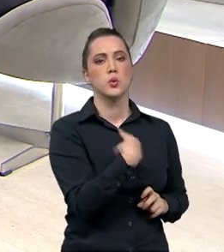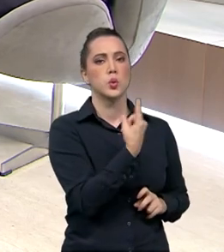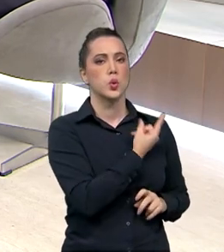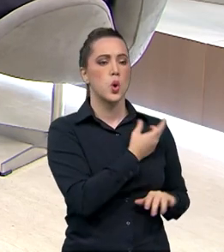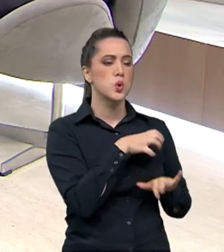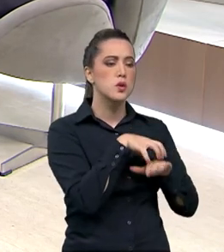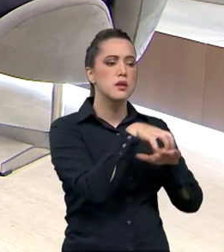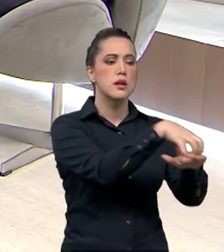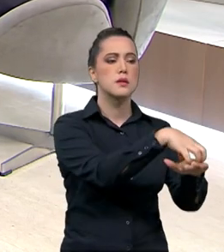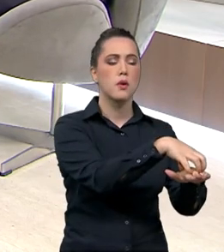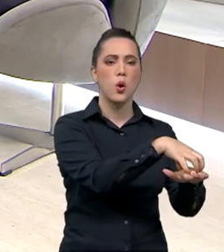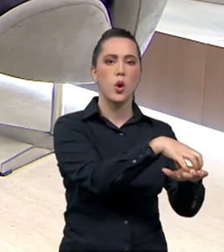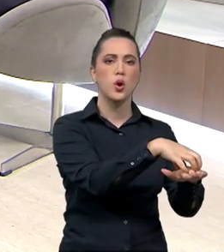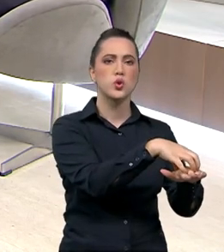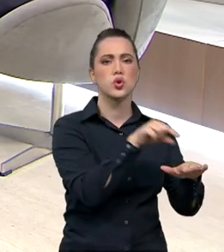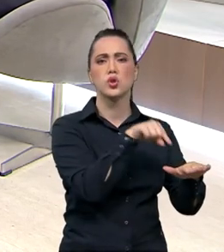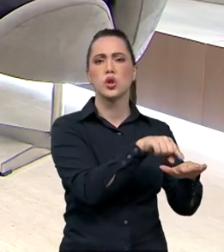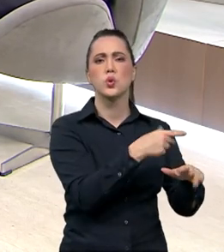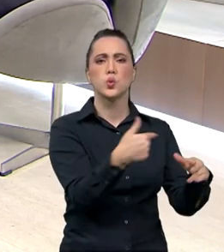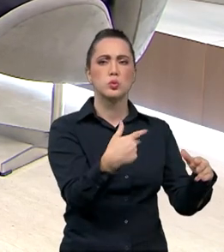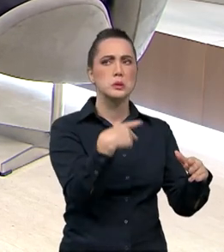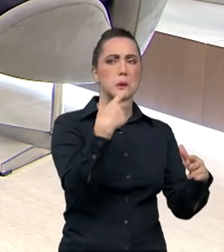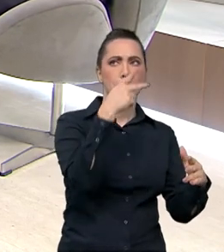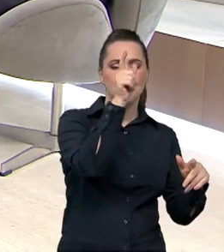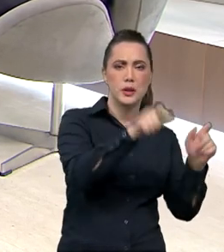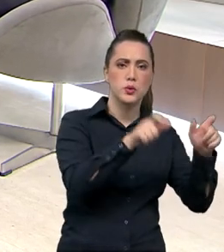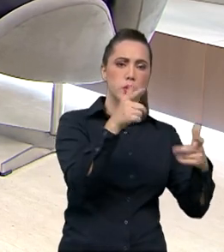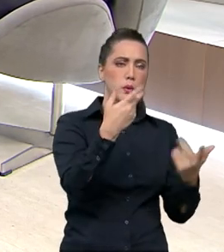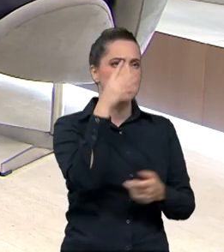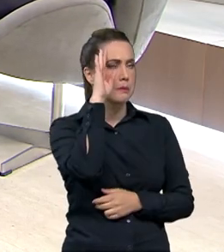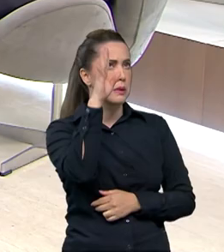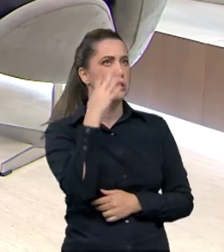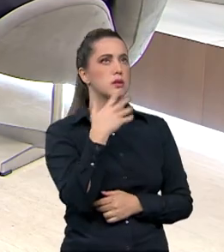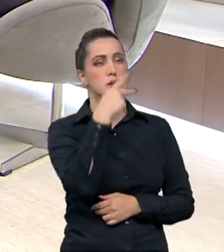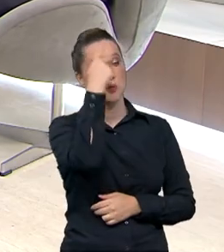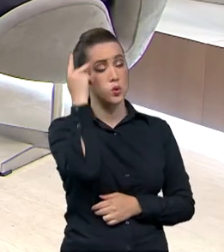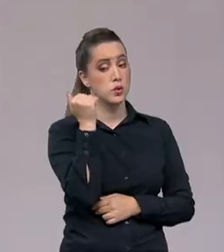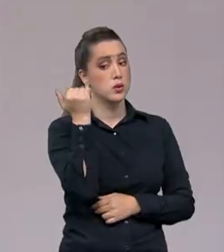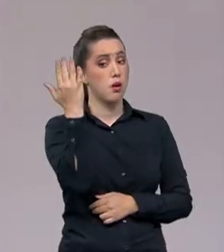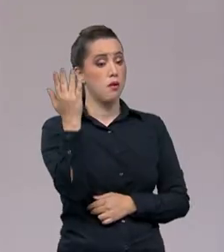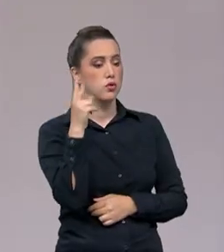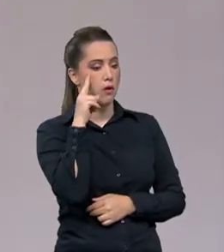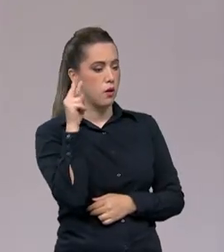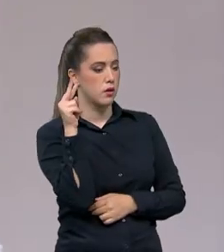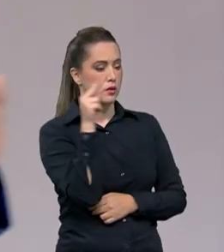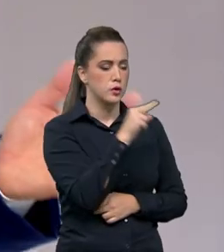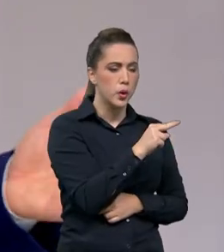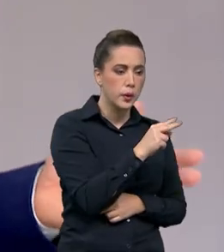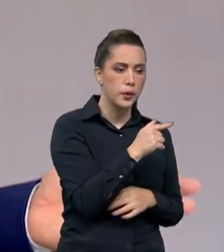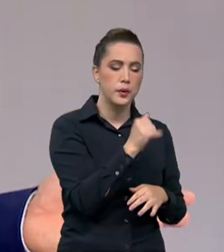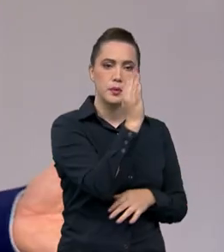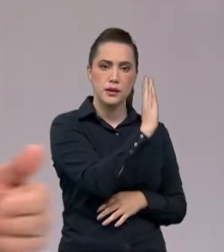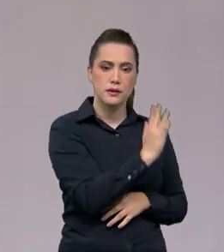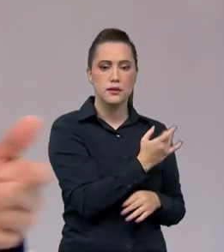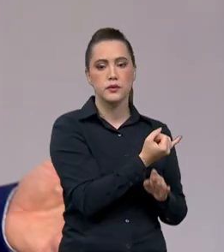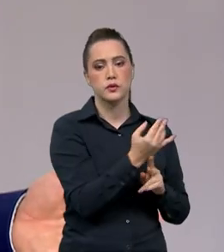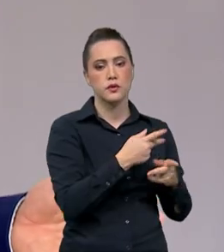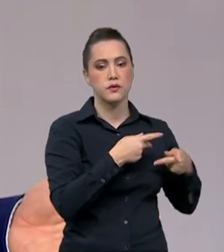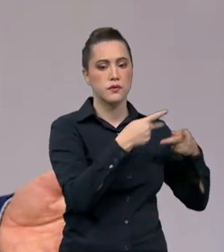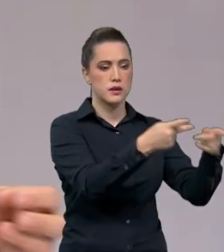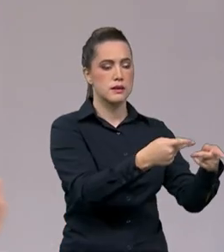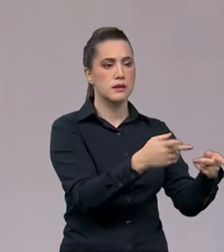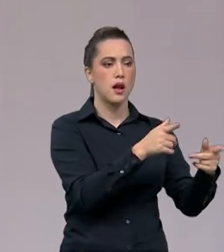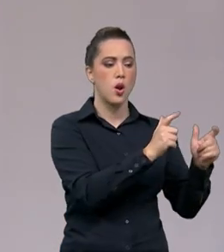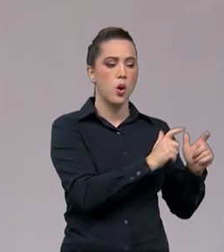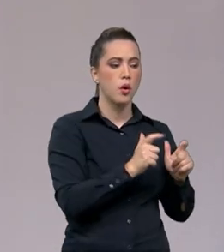nosso transporte, nossa logística de transporte. Imaginando que para o turista estrangeiro, para ele visitar diferentes regiões de um país